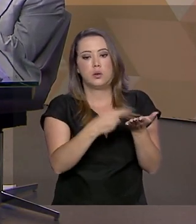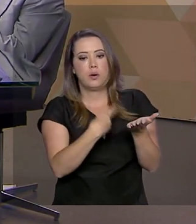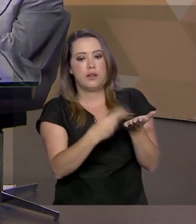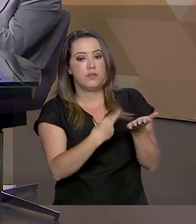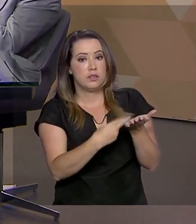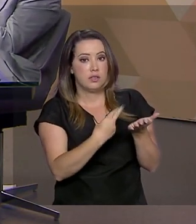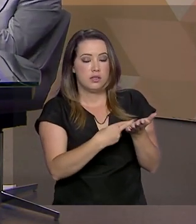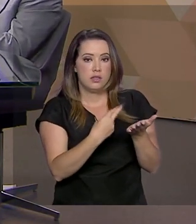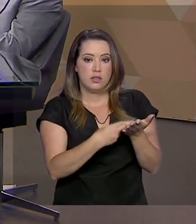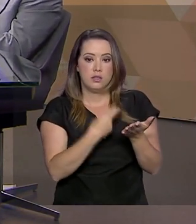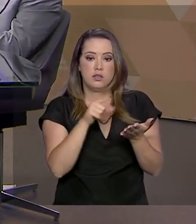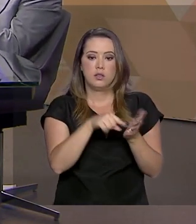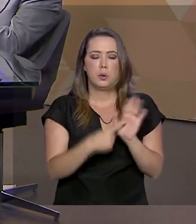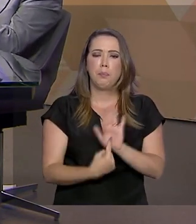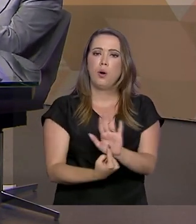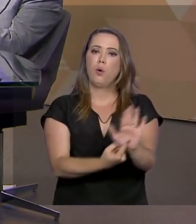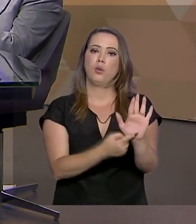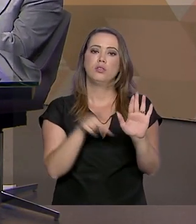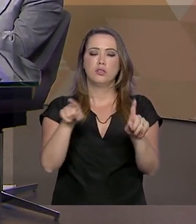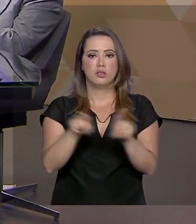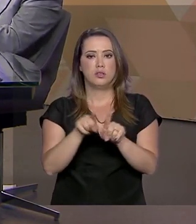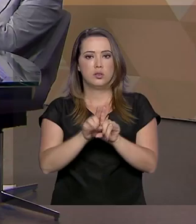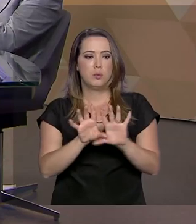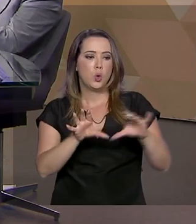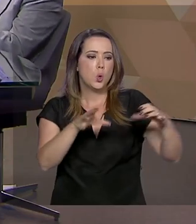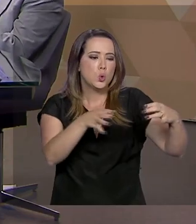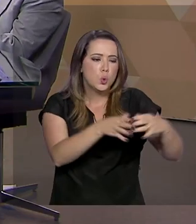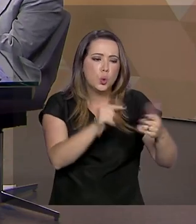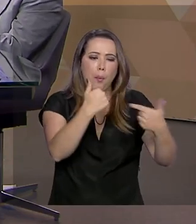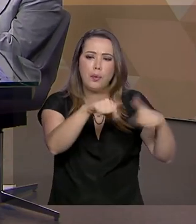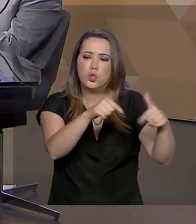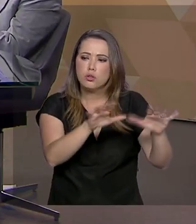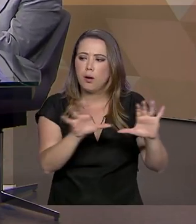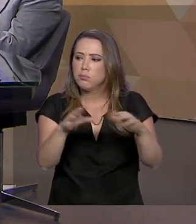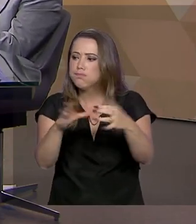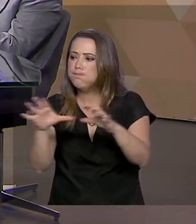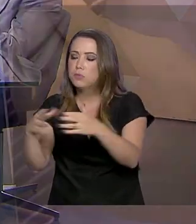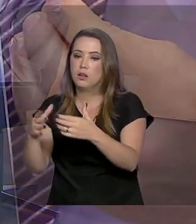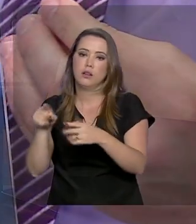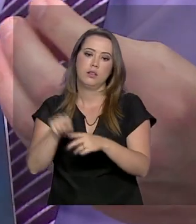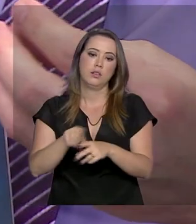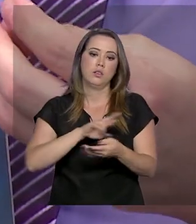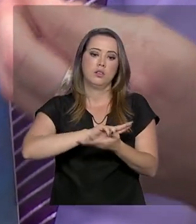Agricultura e Pesca que mostra, além da nossa equipe, os nossos departamentos,